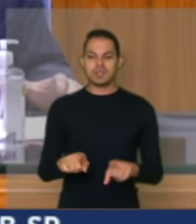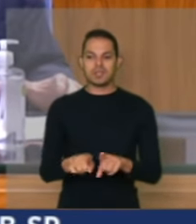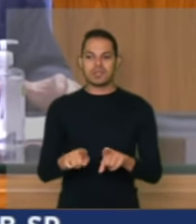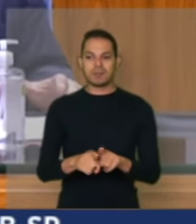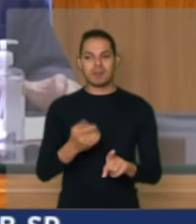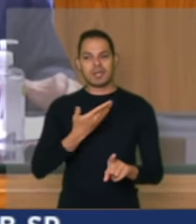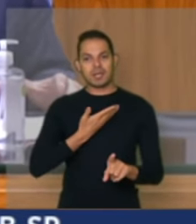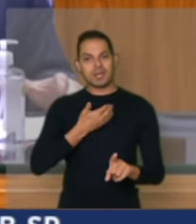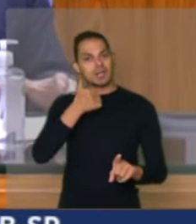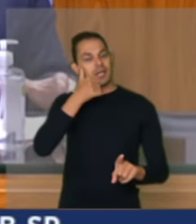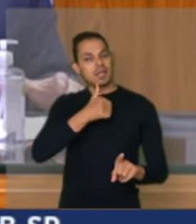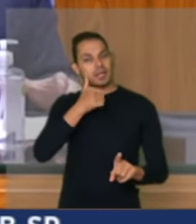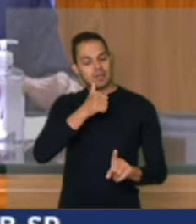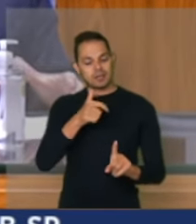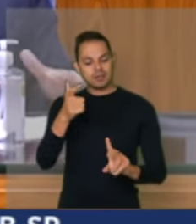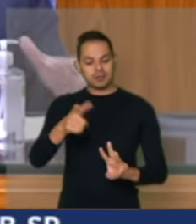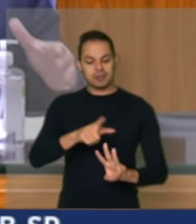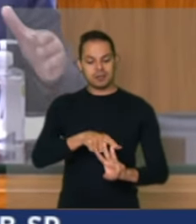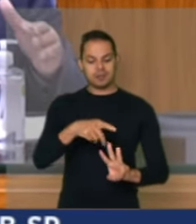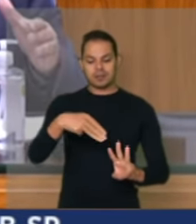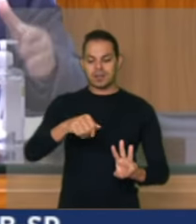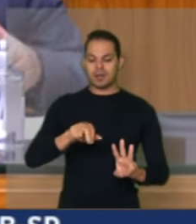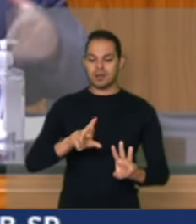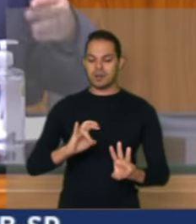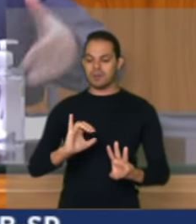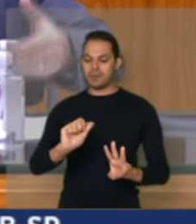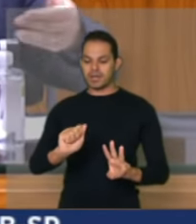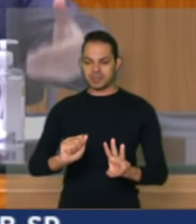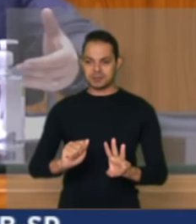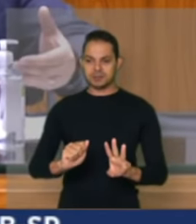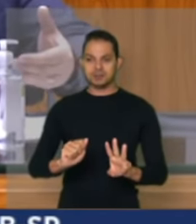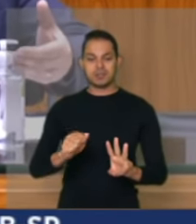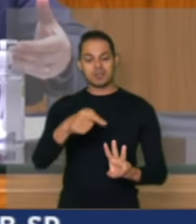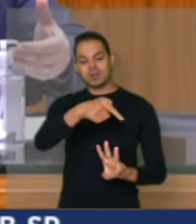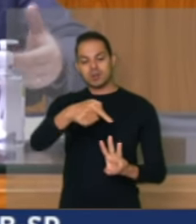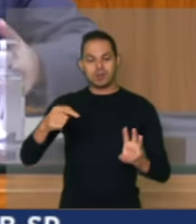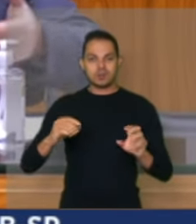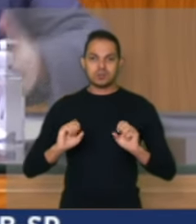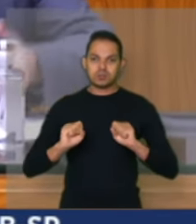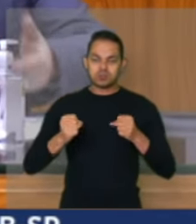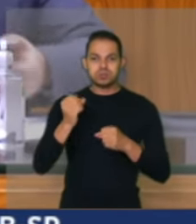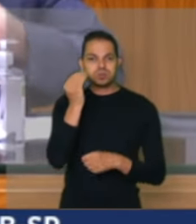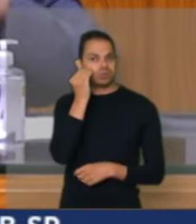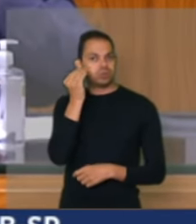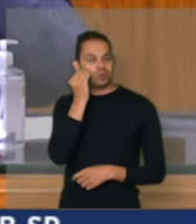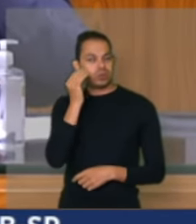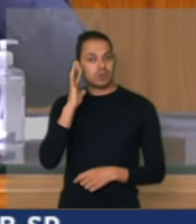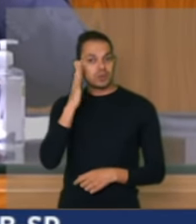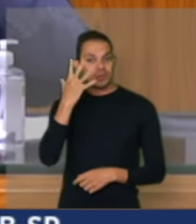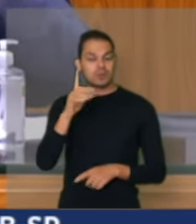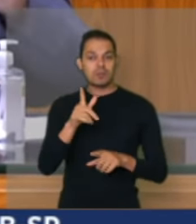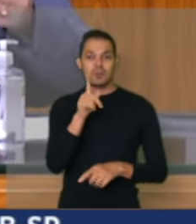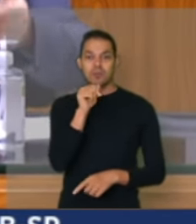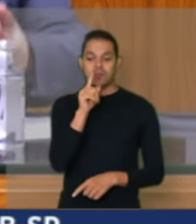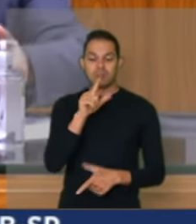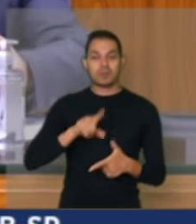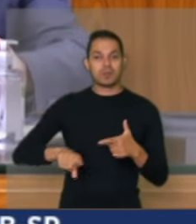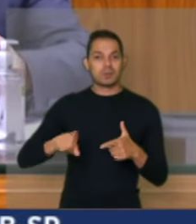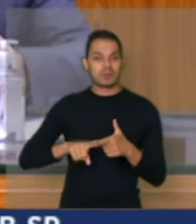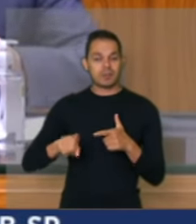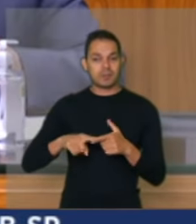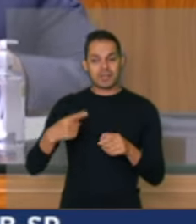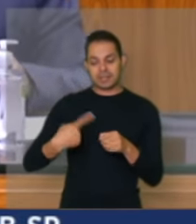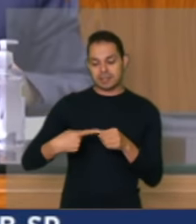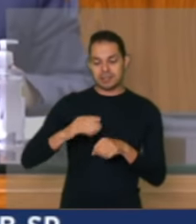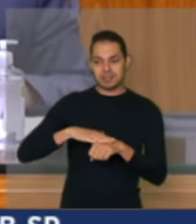amiga também, vereadora Márcia Frata, buscando soluções para o problema da água em Brodós, que já estivemos na